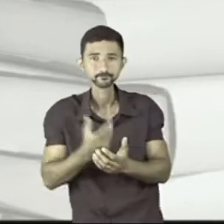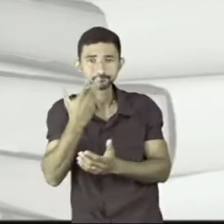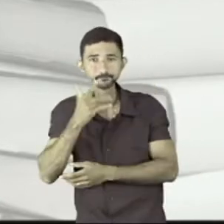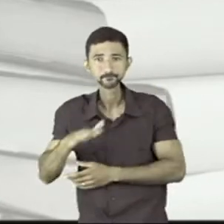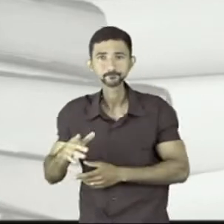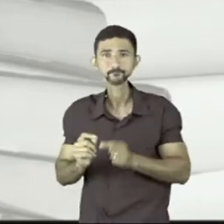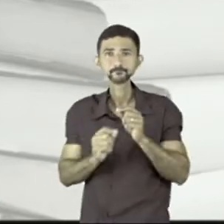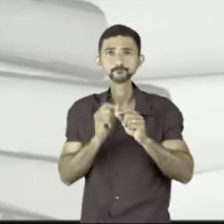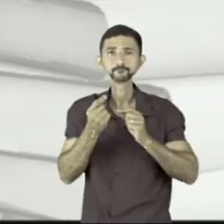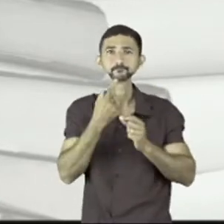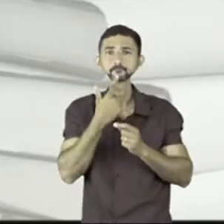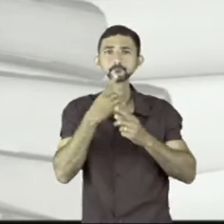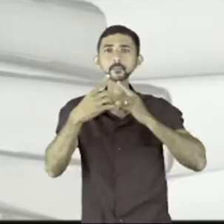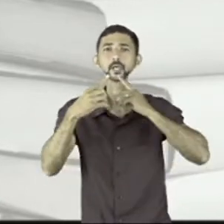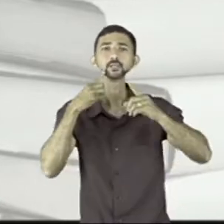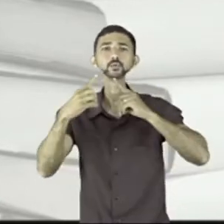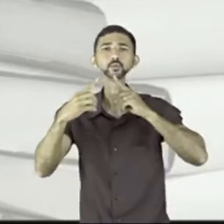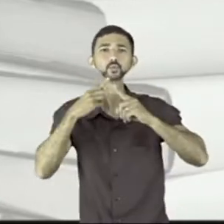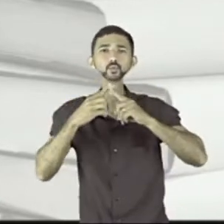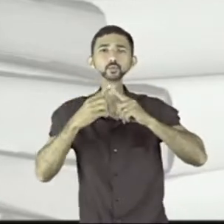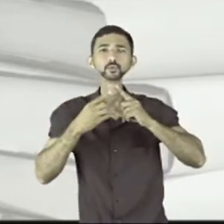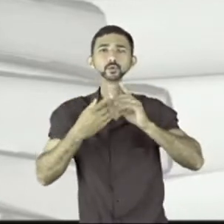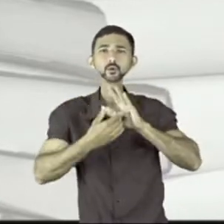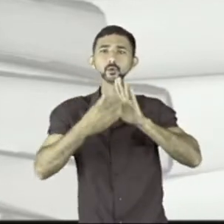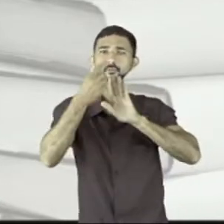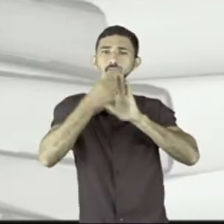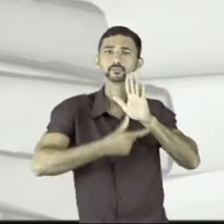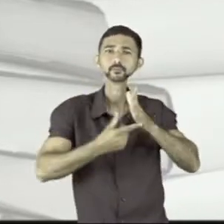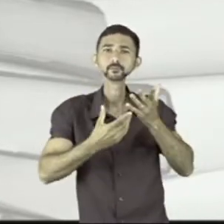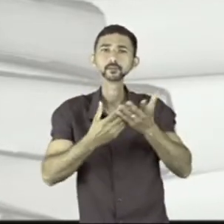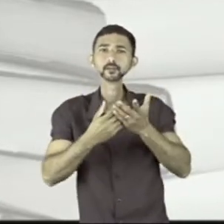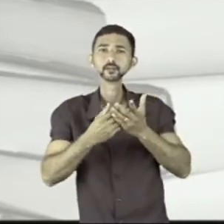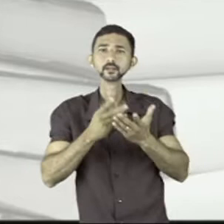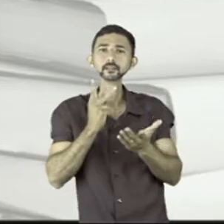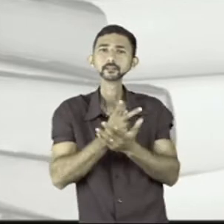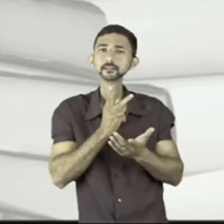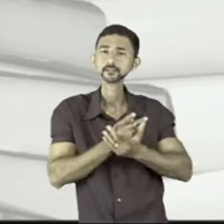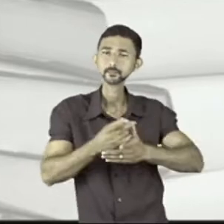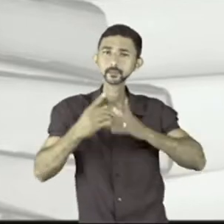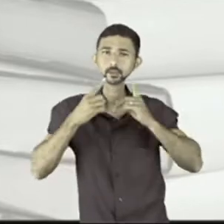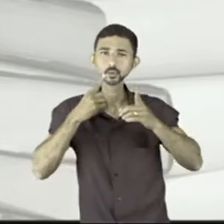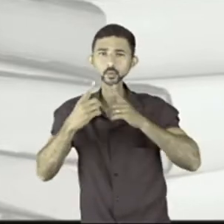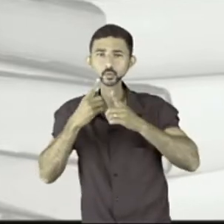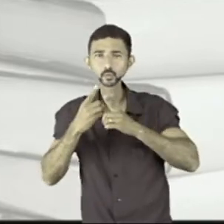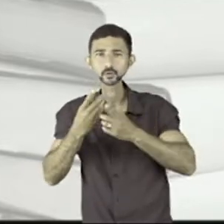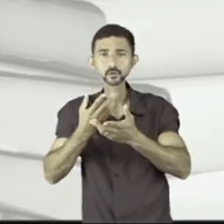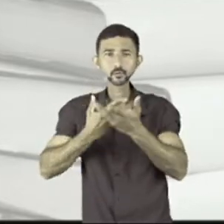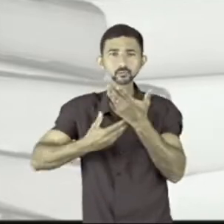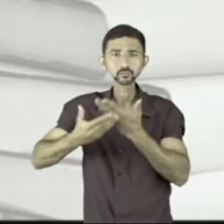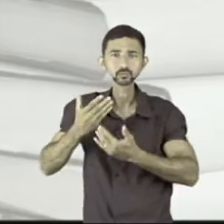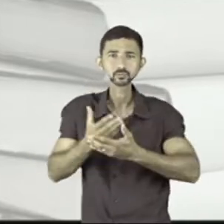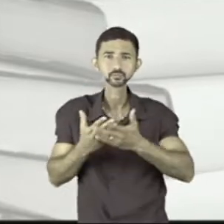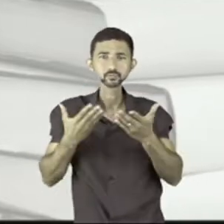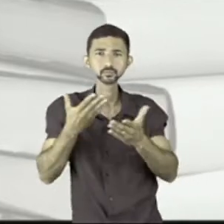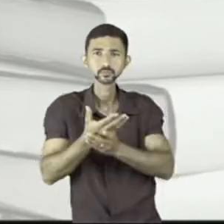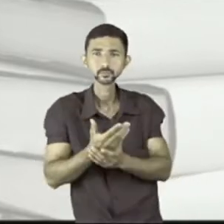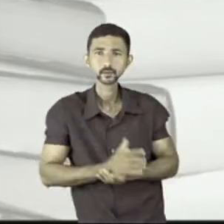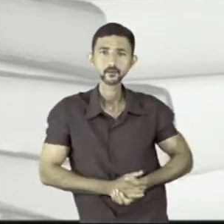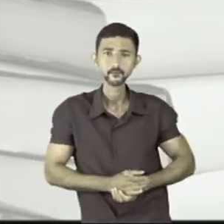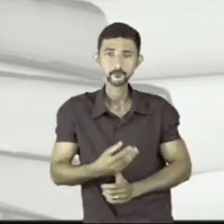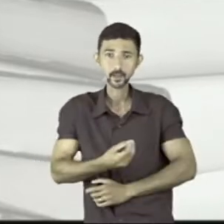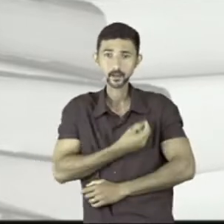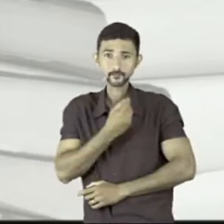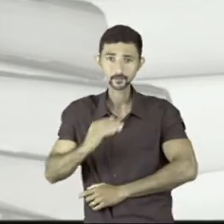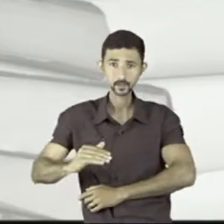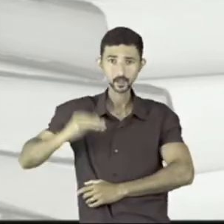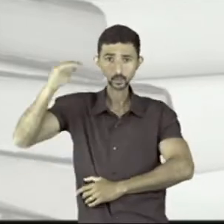e que as discussões que ele traz nos textos, elas sempre são discussões que têm muito mais a ver com a vida adulta e